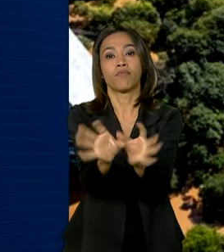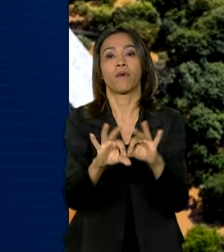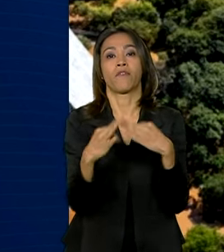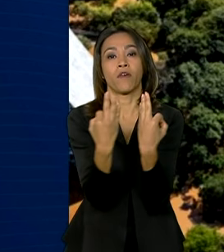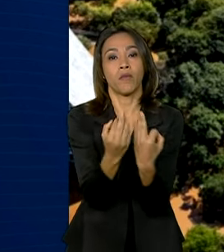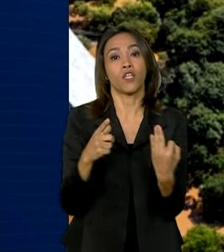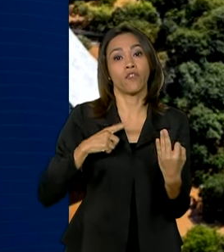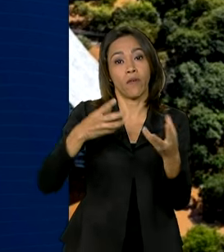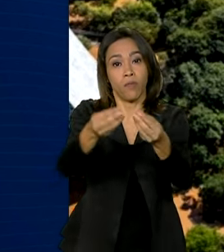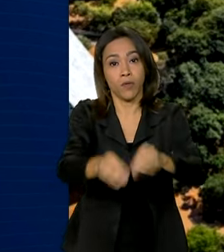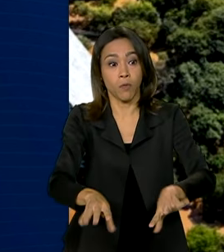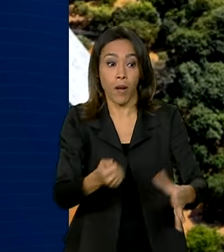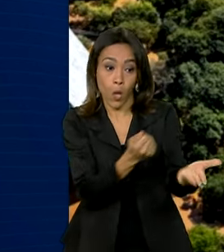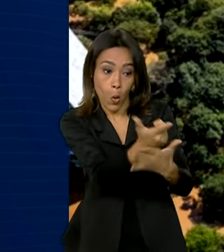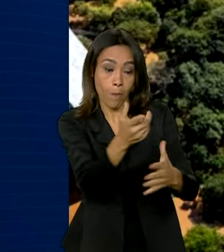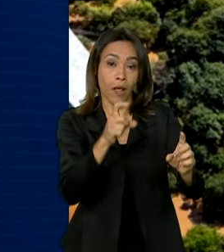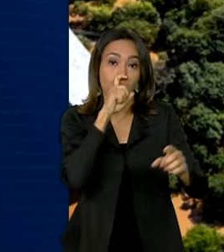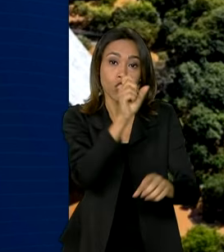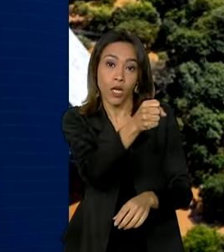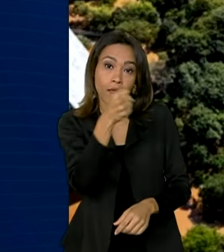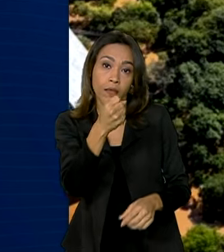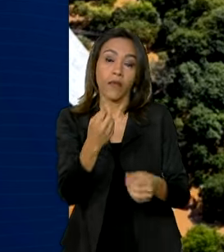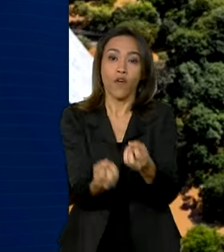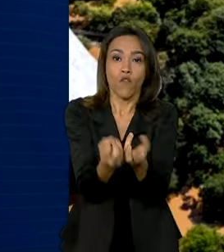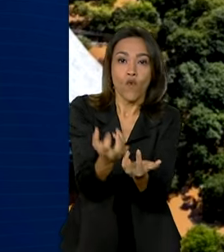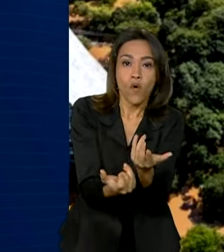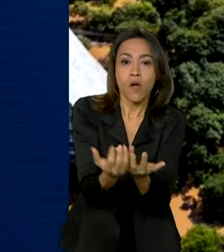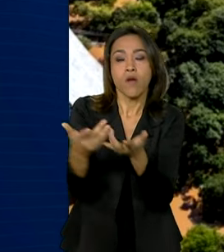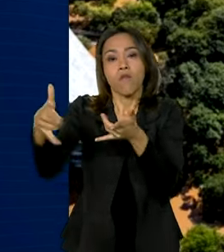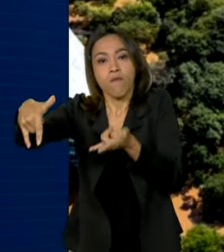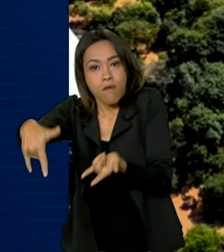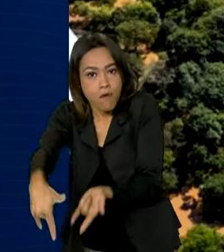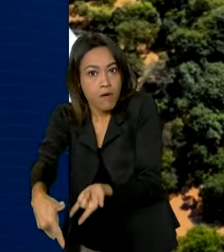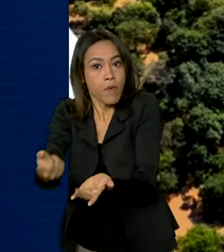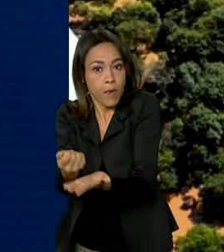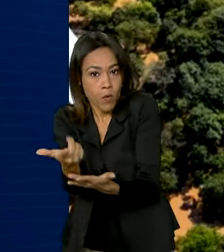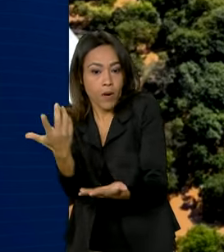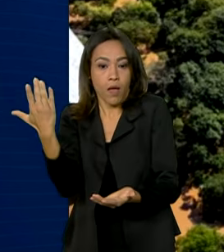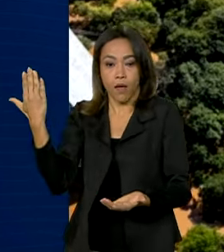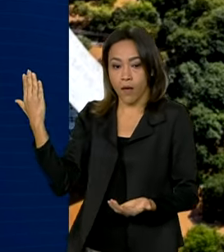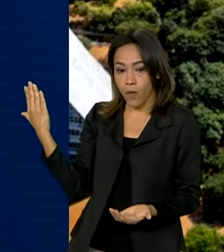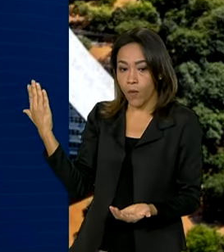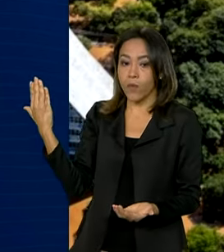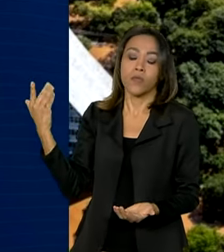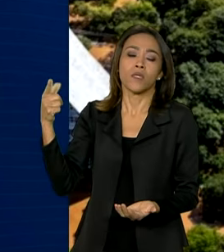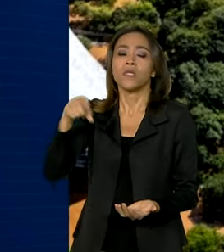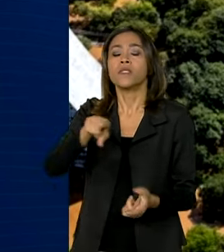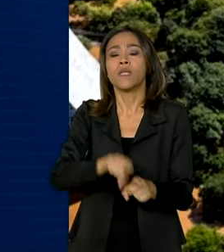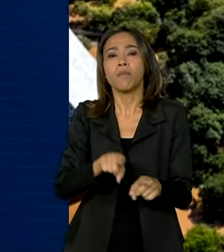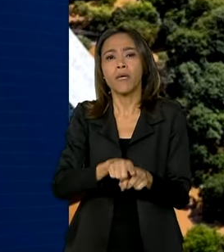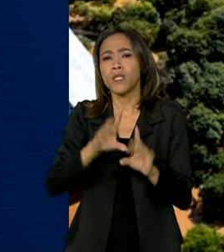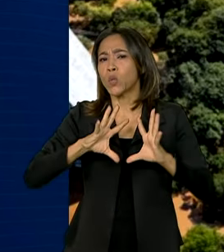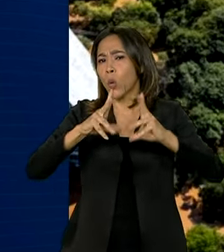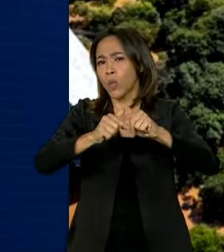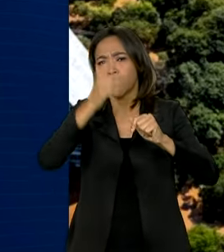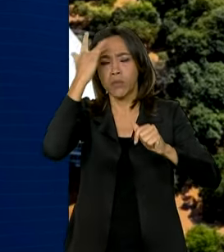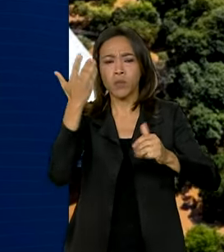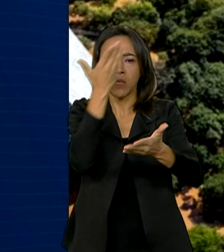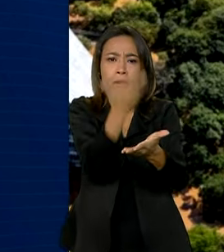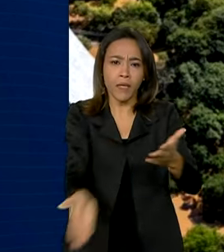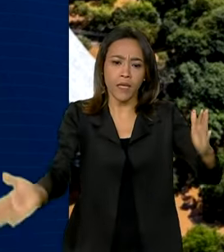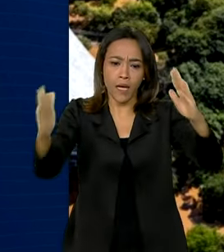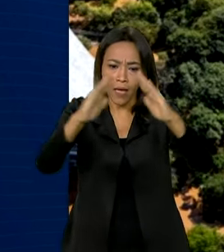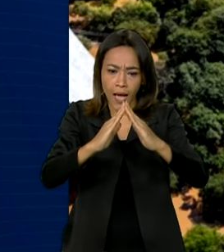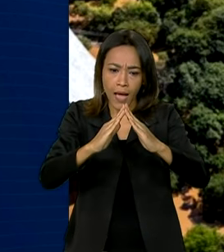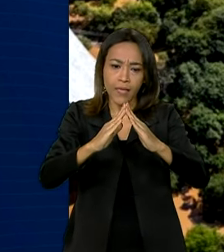foram afetadas para comprar geladeira, fogão e cama, a compra de imóveis com todas as pessoas que perderam as casas, com